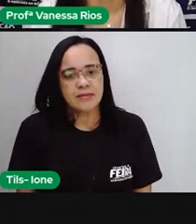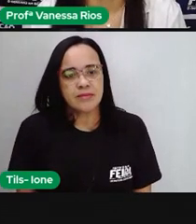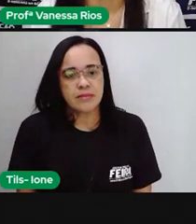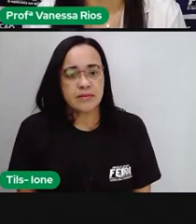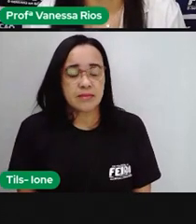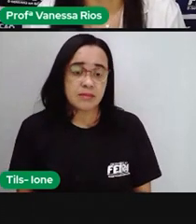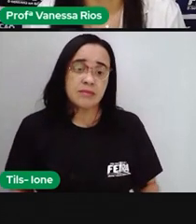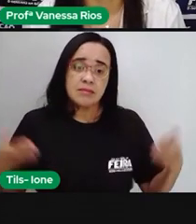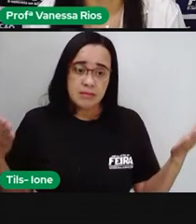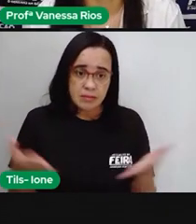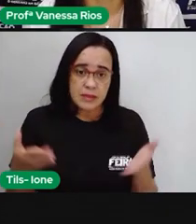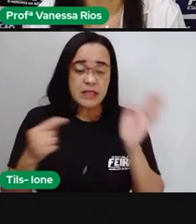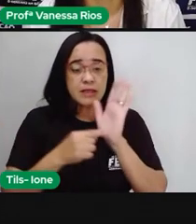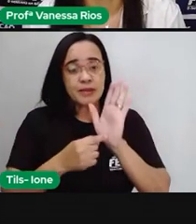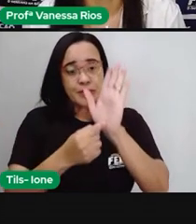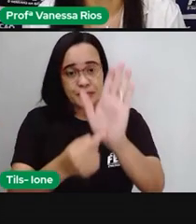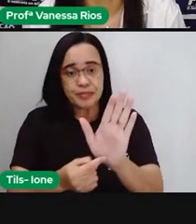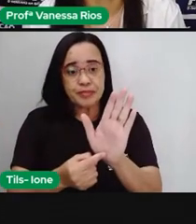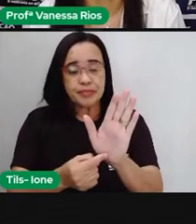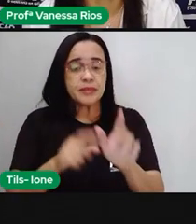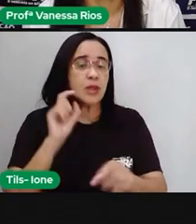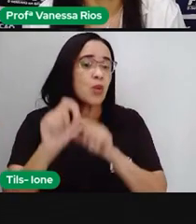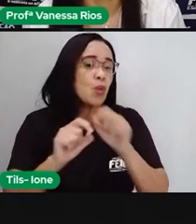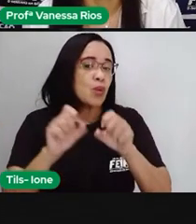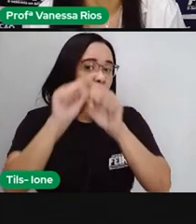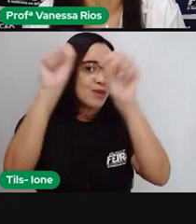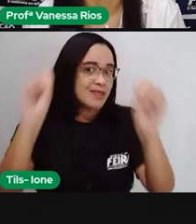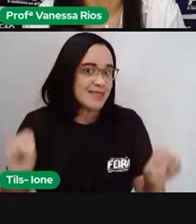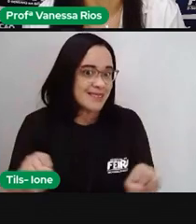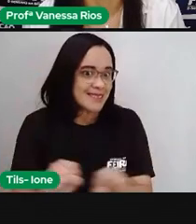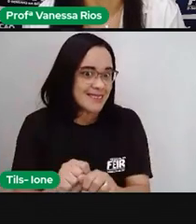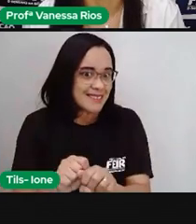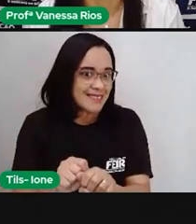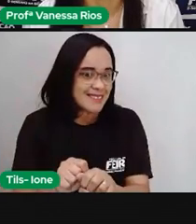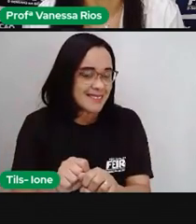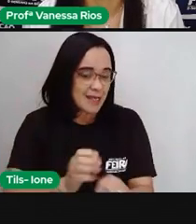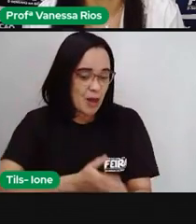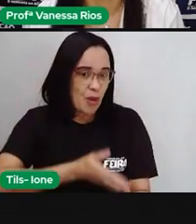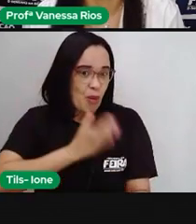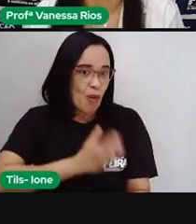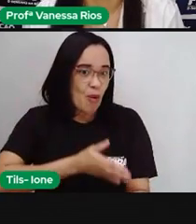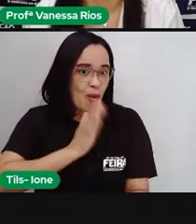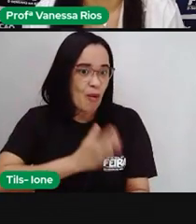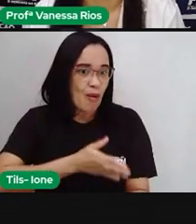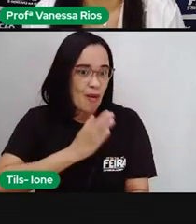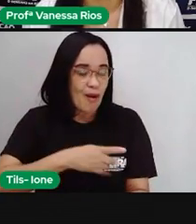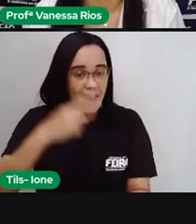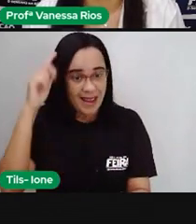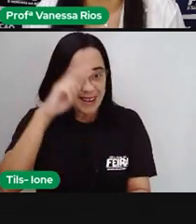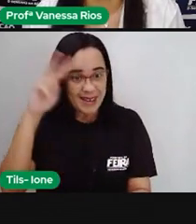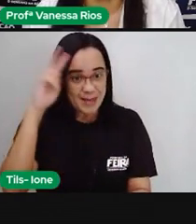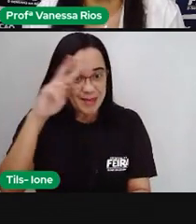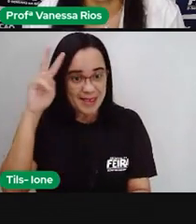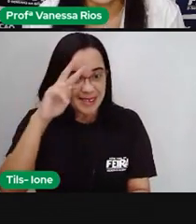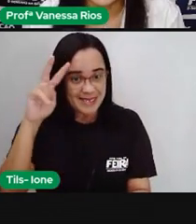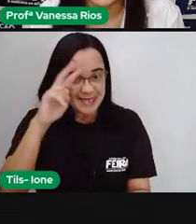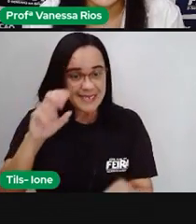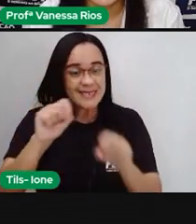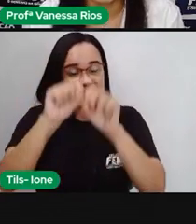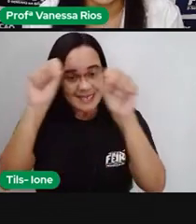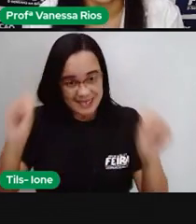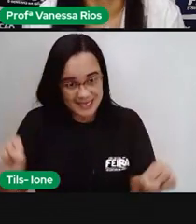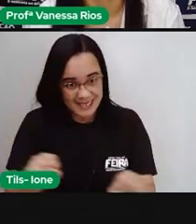E aí, além do sistema circulatório, a gente já estudou também sobre o sistema cardiovascular ou sistema